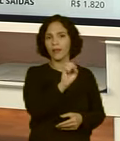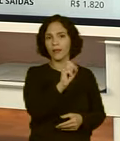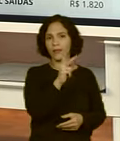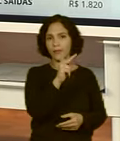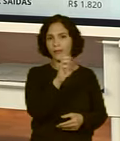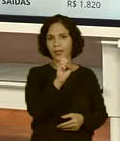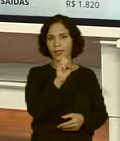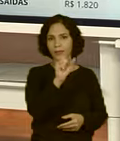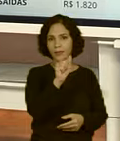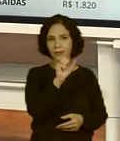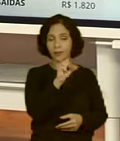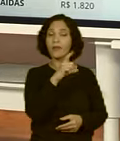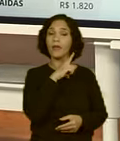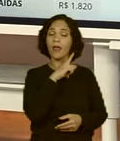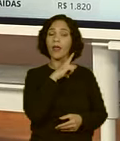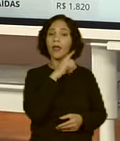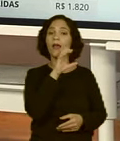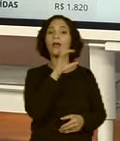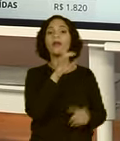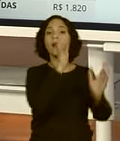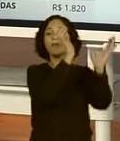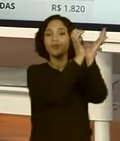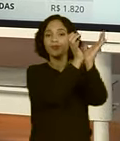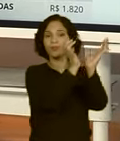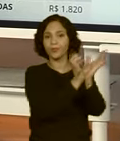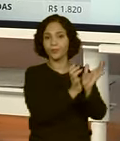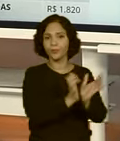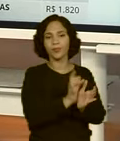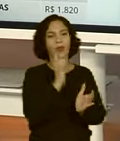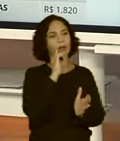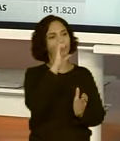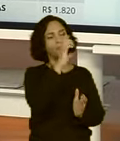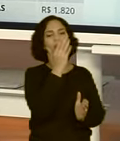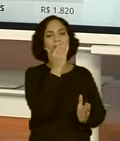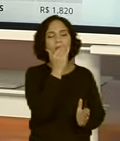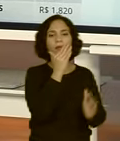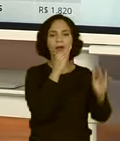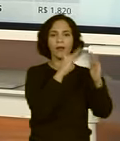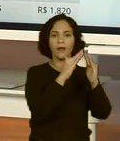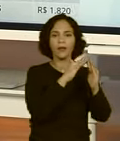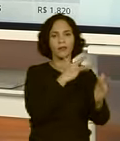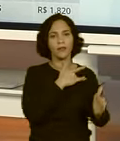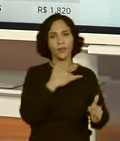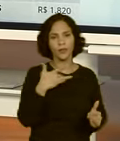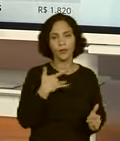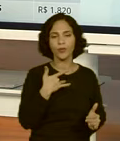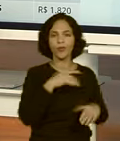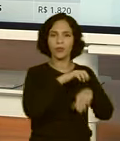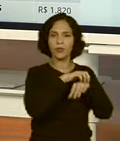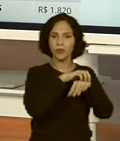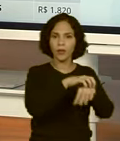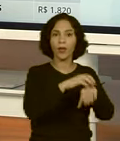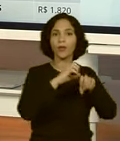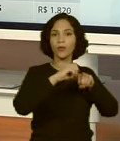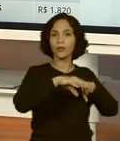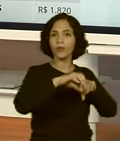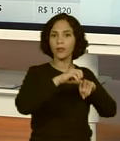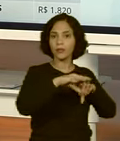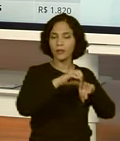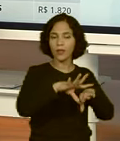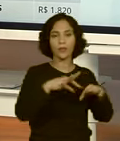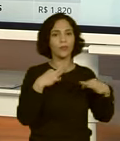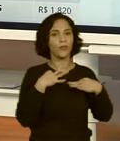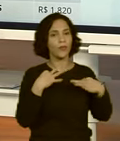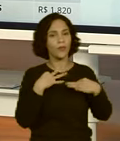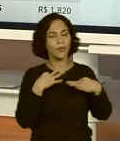dividido em categorias, como a gente já falou lá atrás. Alimentação, moradia, saúde, transporte, educação,